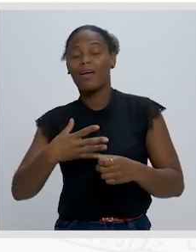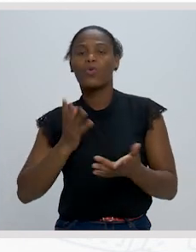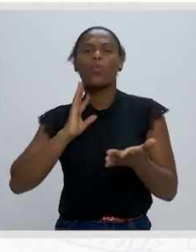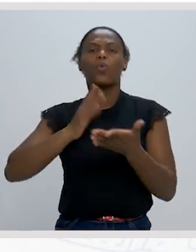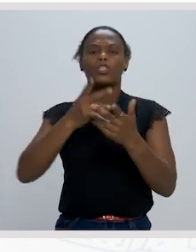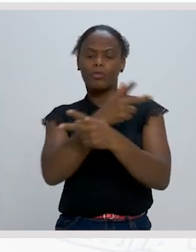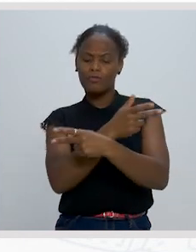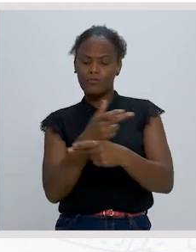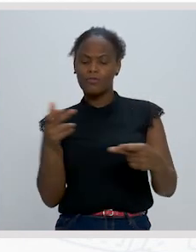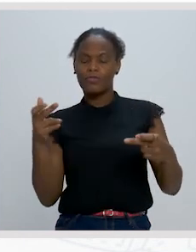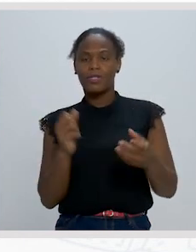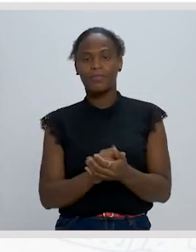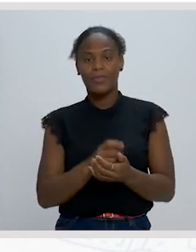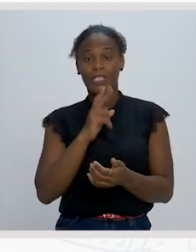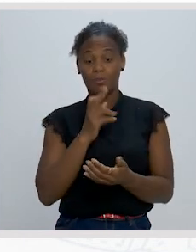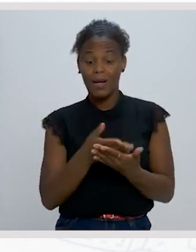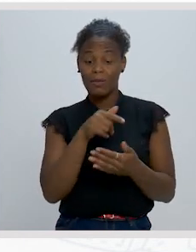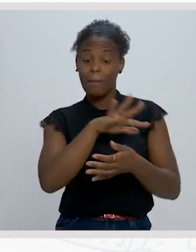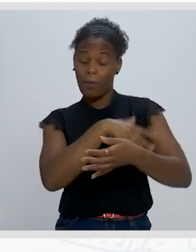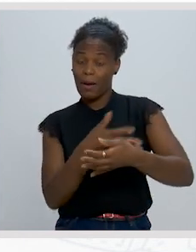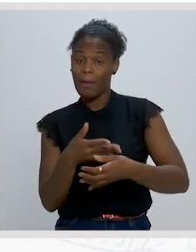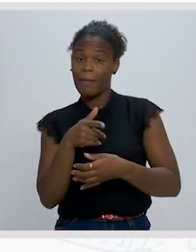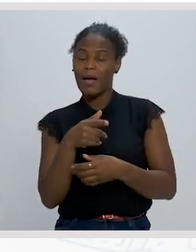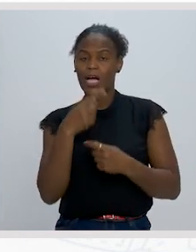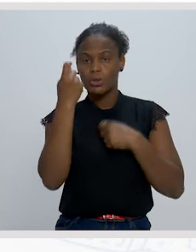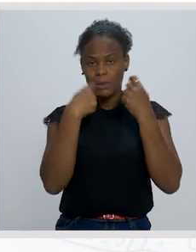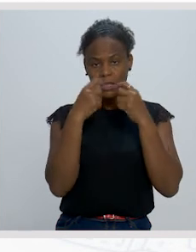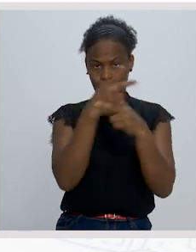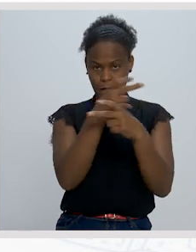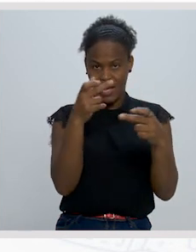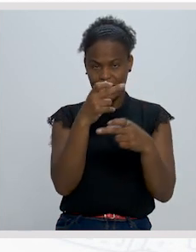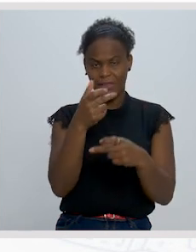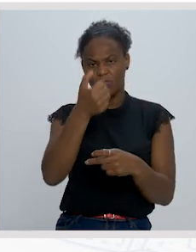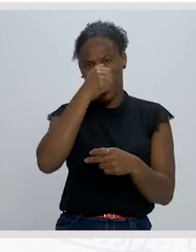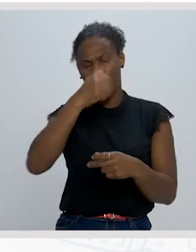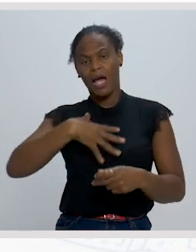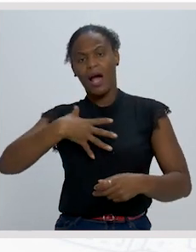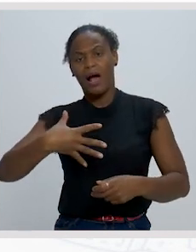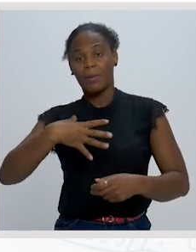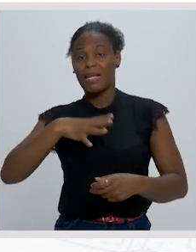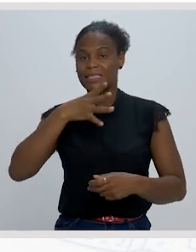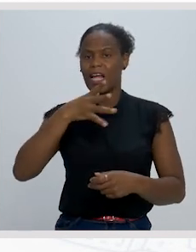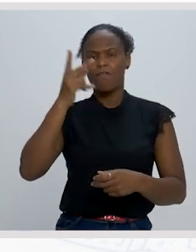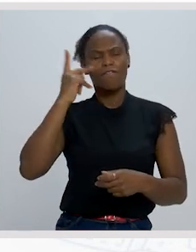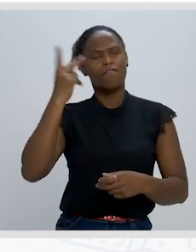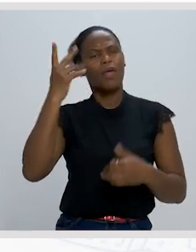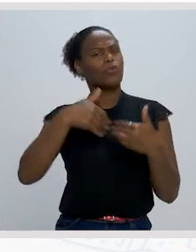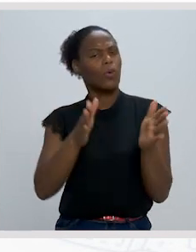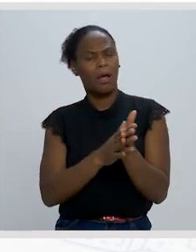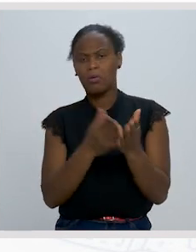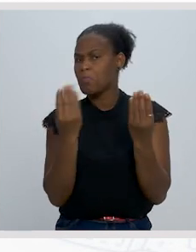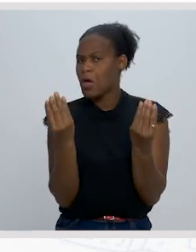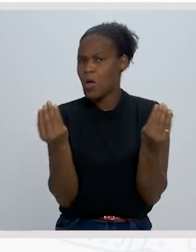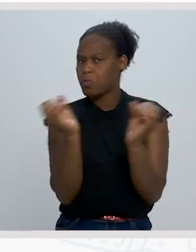no último verso. A resposta... Neste poema, a expressão encher a alma significa viver